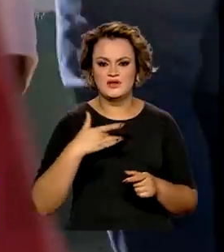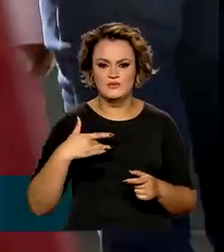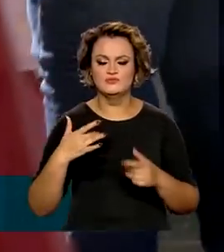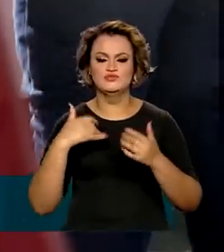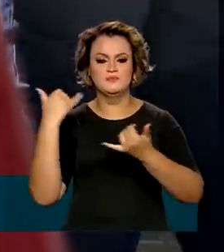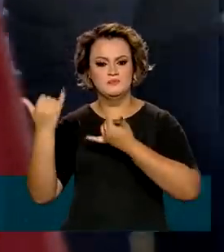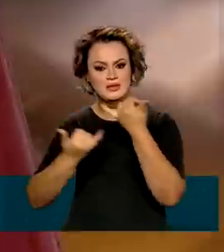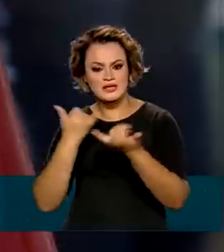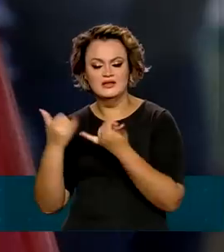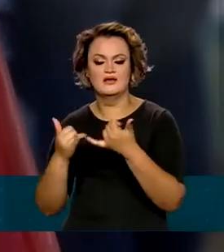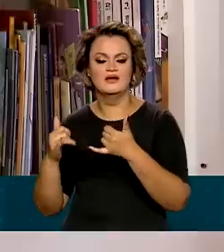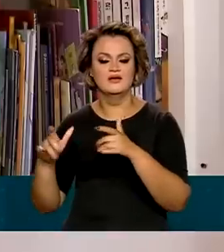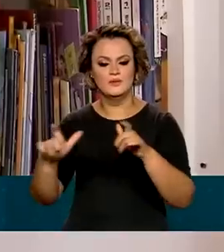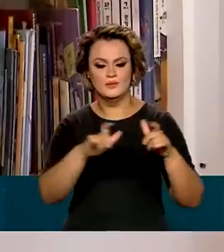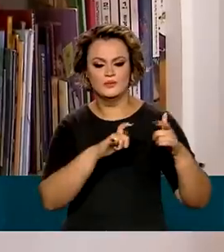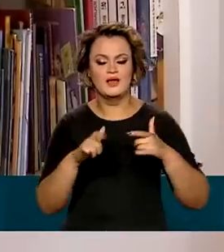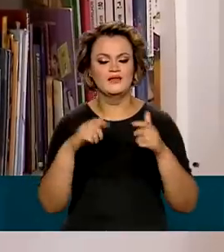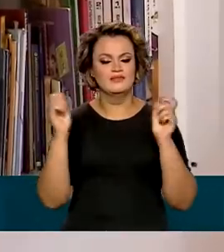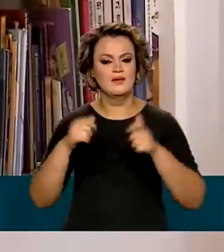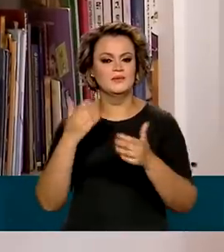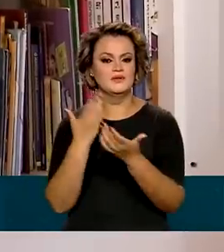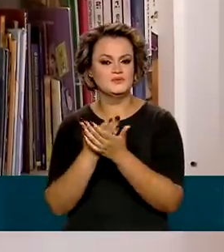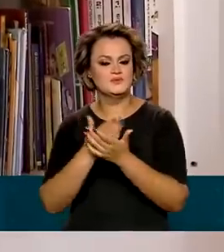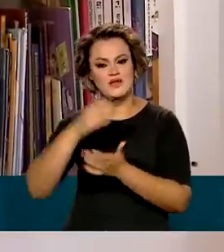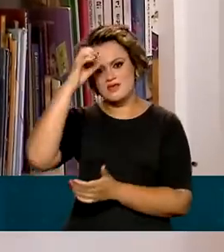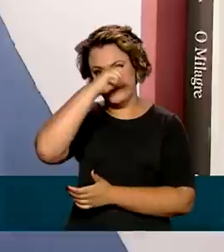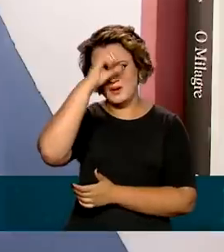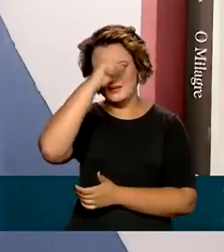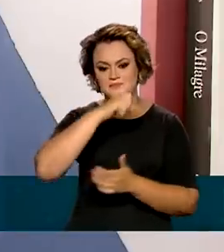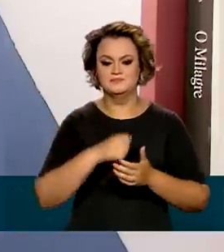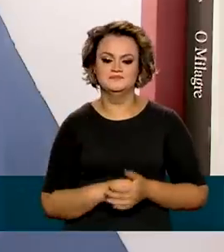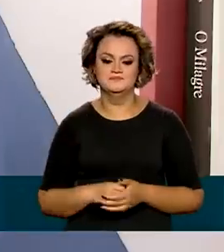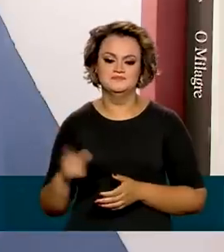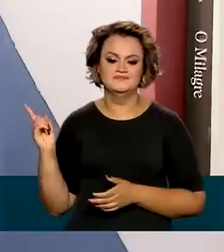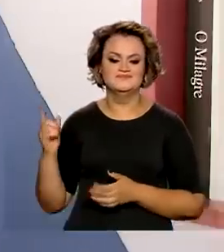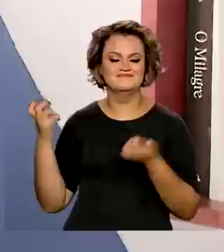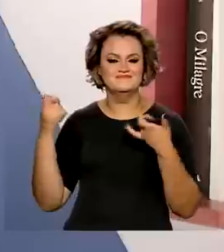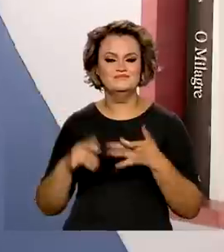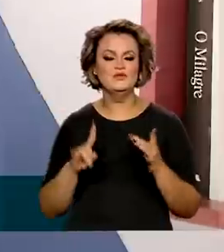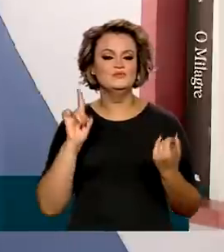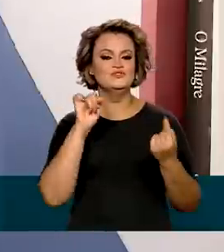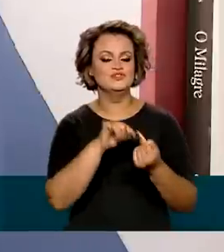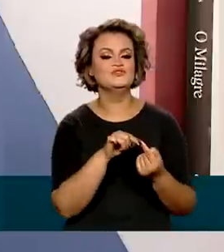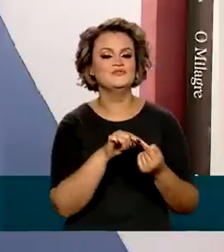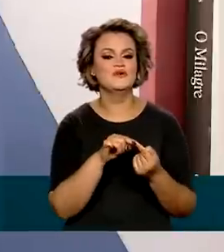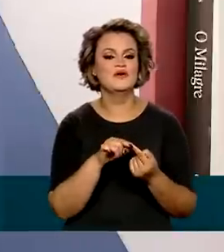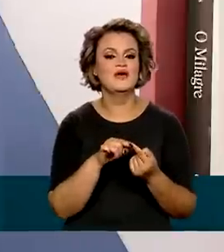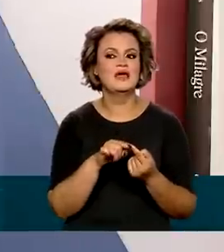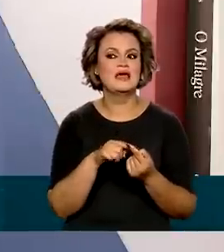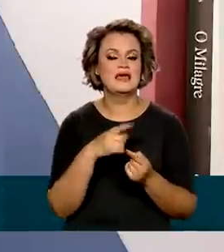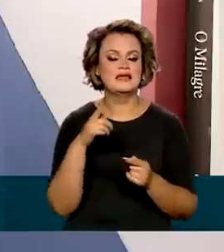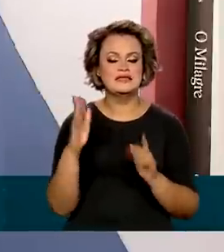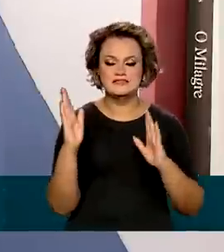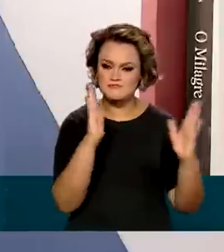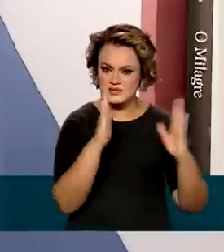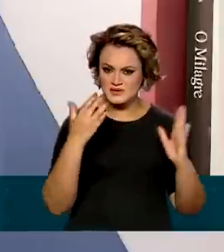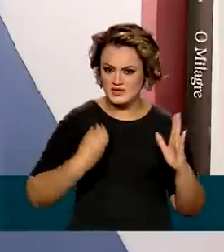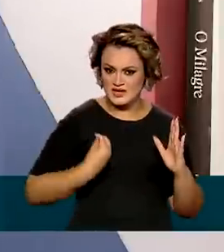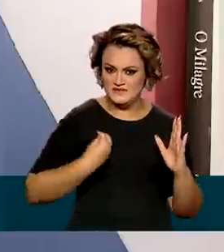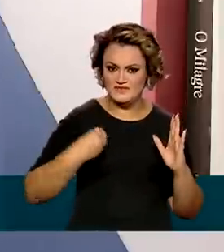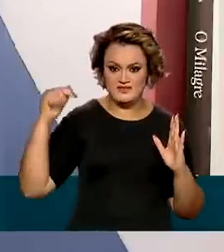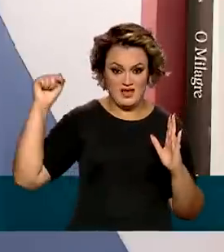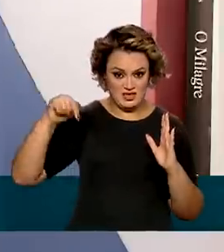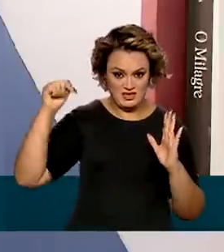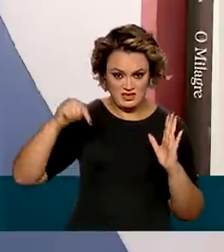brincam e têm espaço para estudar e aprender. O nosso objetivo é trabalhar de maneira para que esse período no